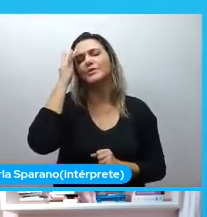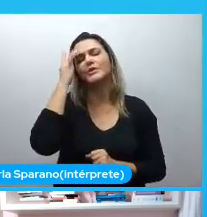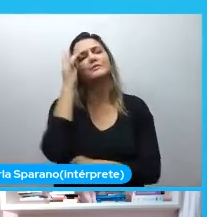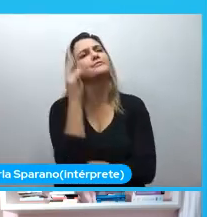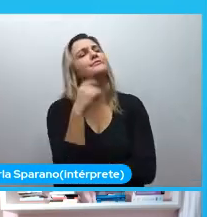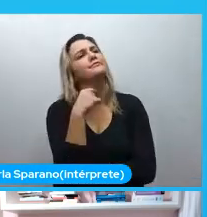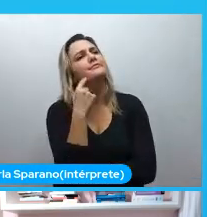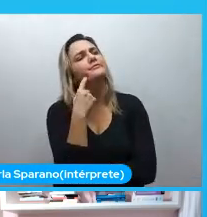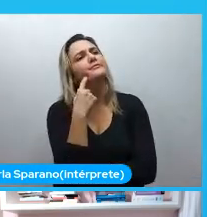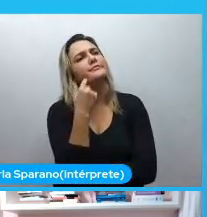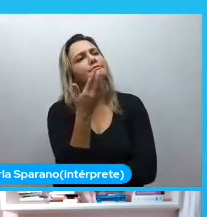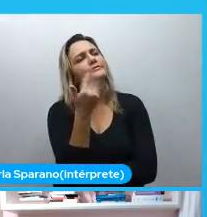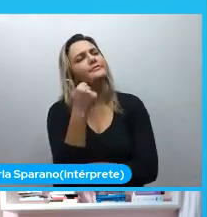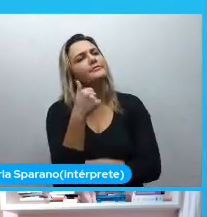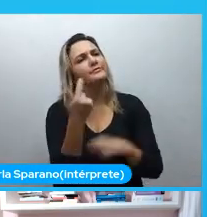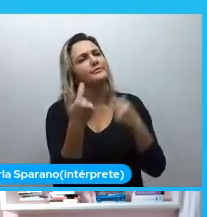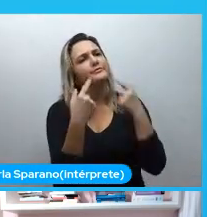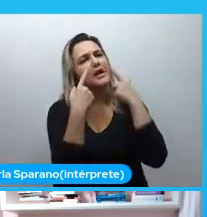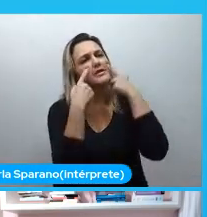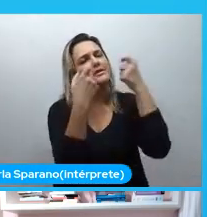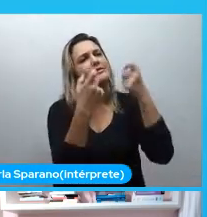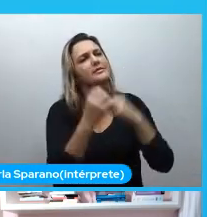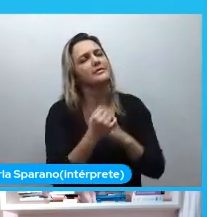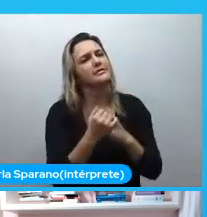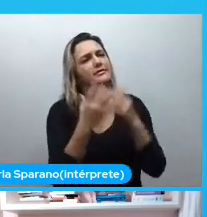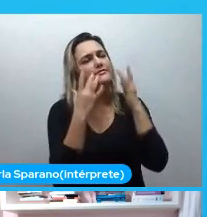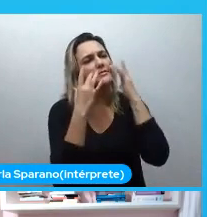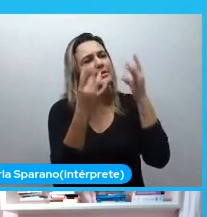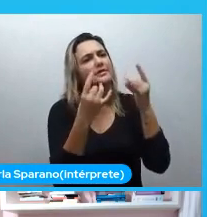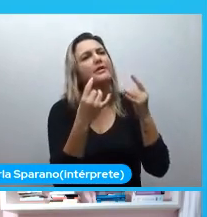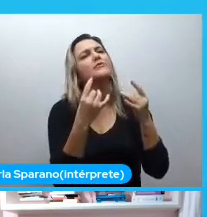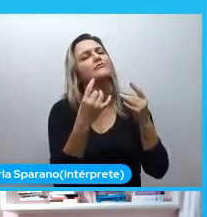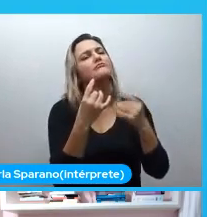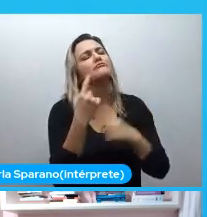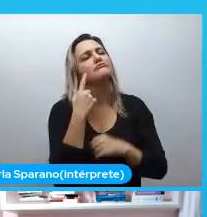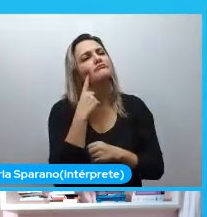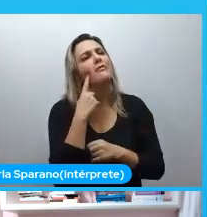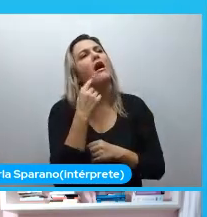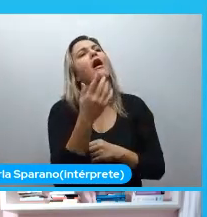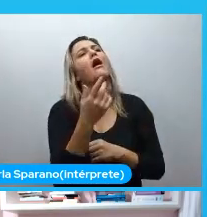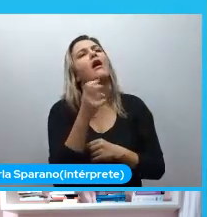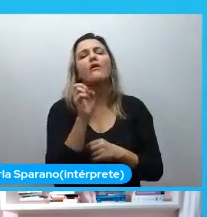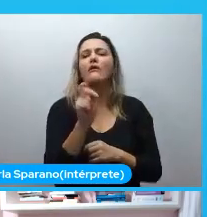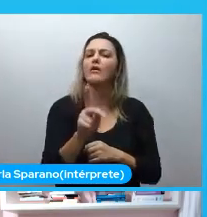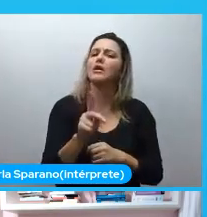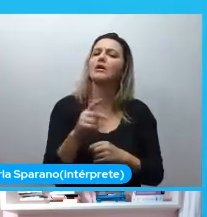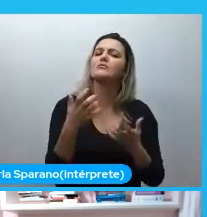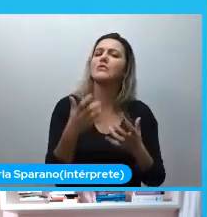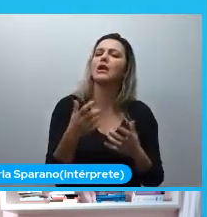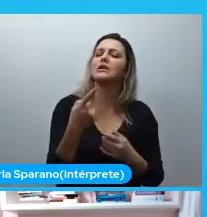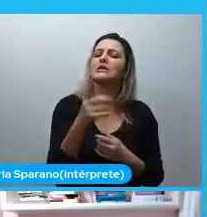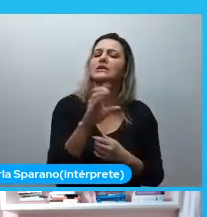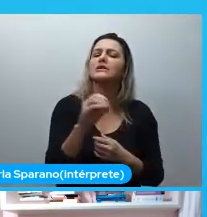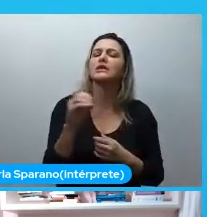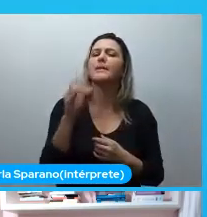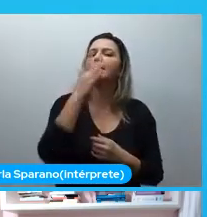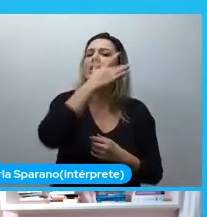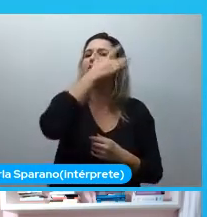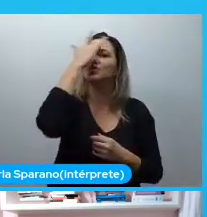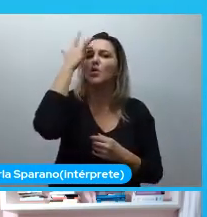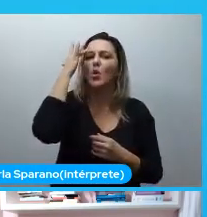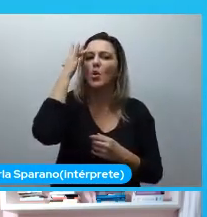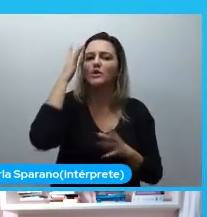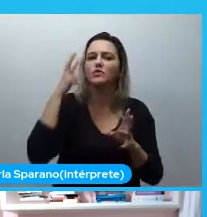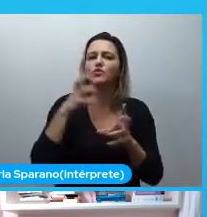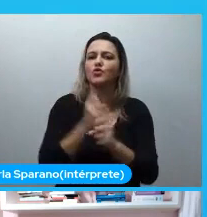falando. E a gente falou, assim, queremos 100 pessoas no evento. Que é 100 pessoas lá. E aí, a pessoa com quem a gente estava